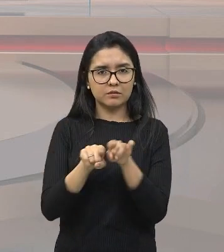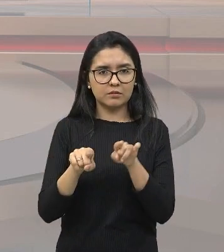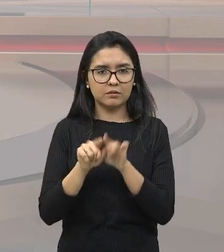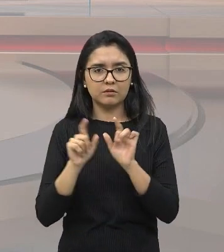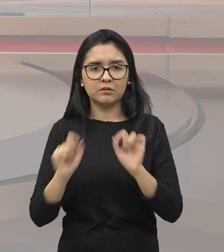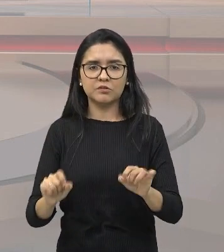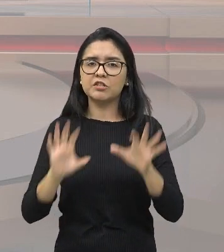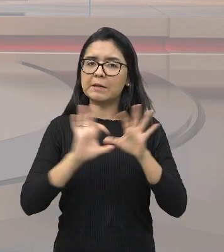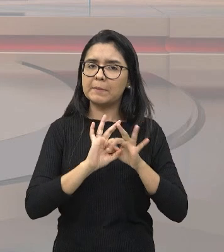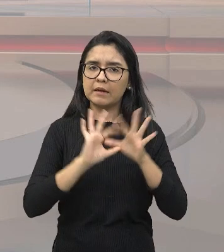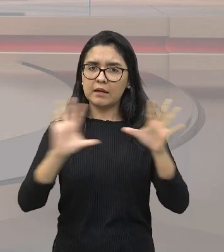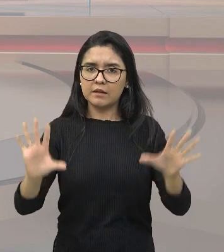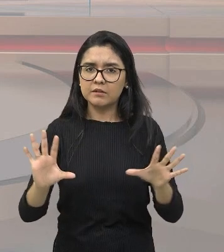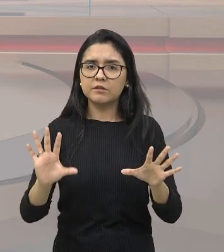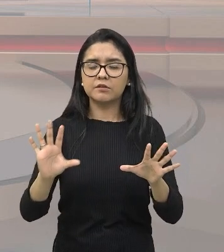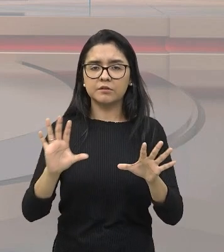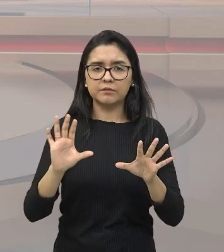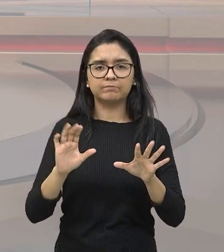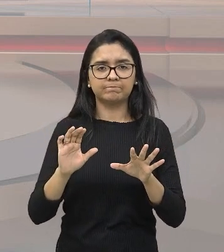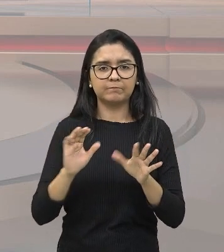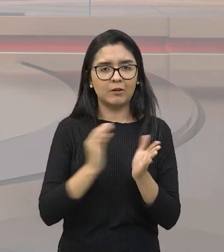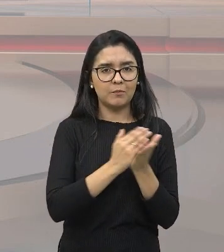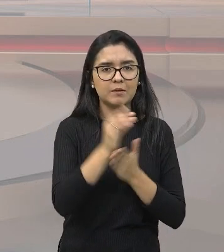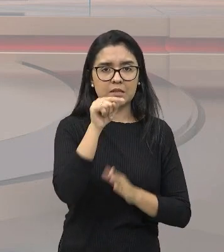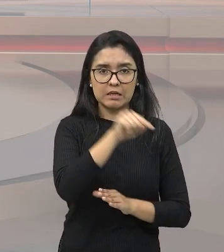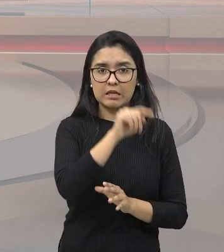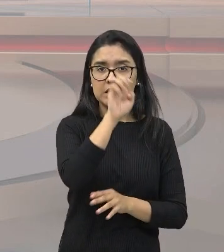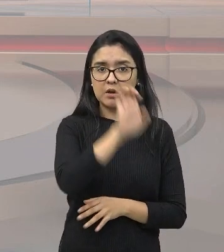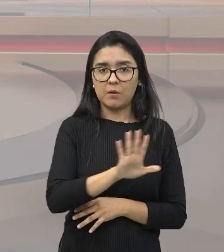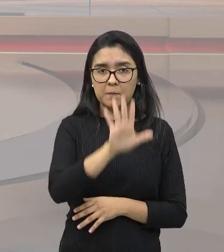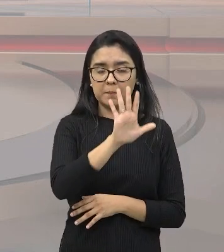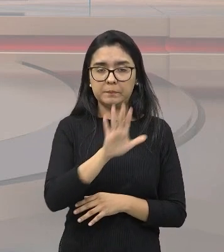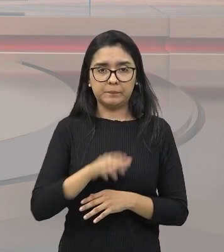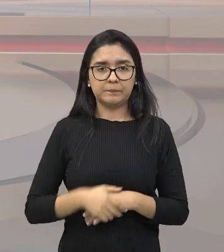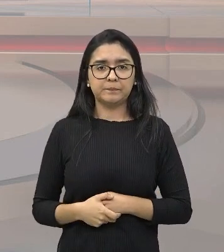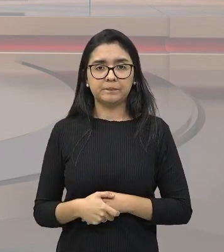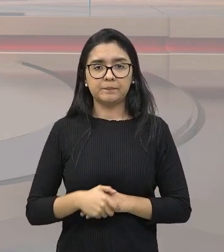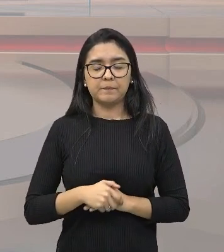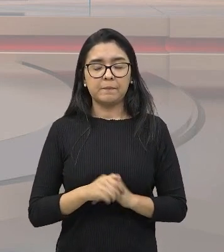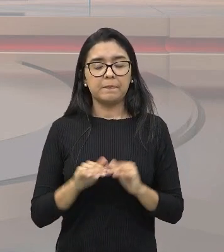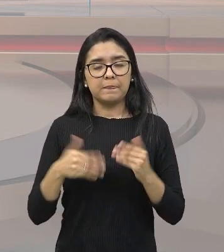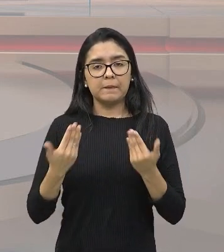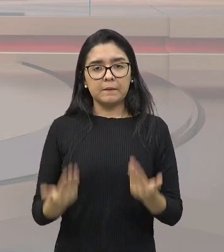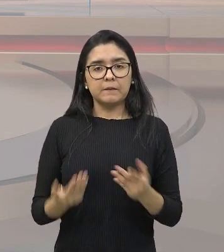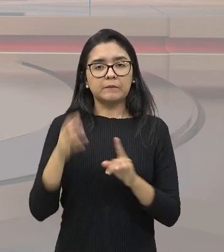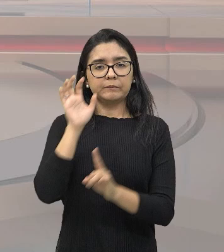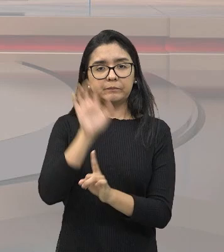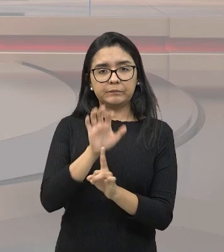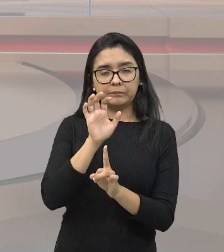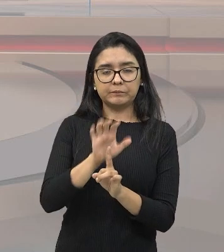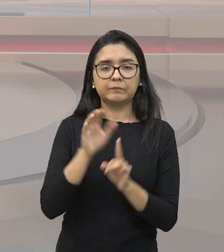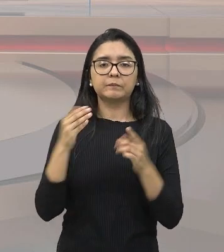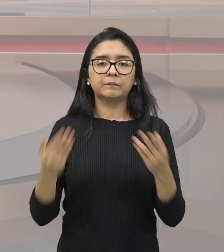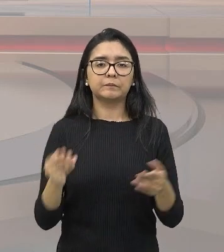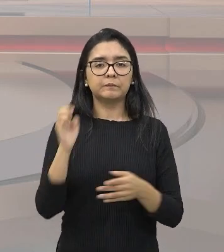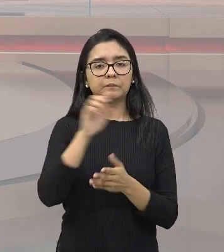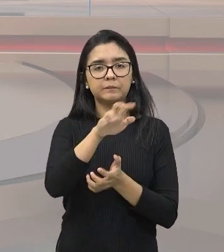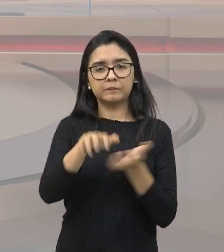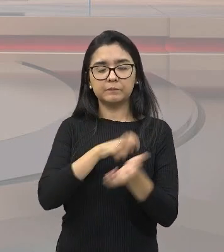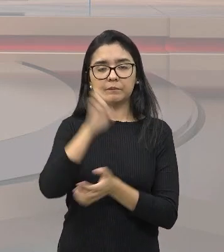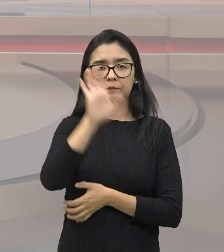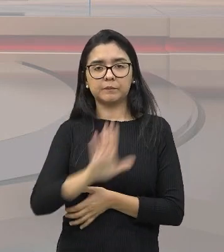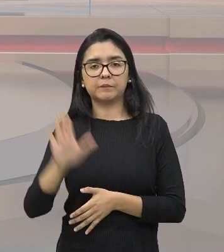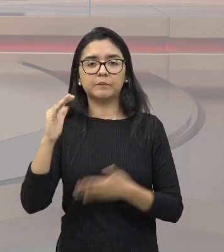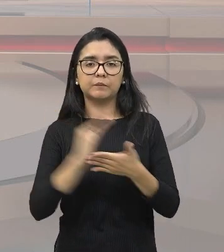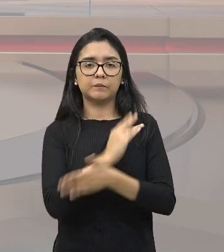do liberalismo, a partir de lá. Tá bom? Então, influenciados pelas revoluções europeias, alguns países asiáticos